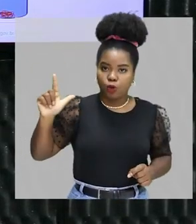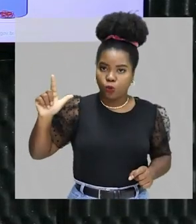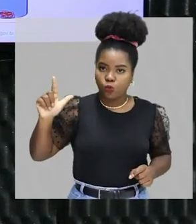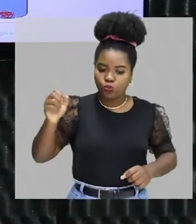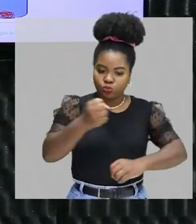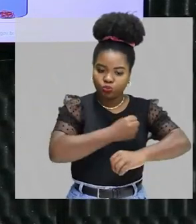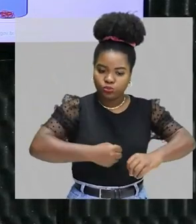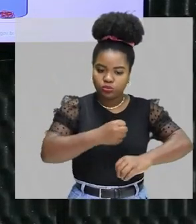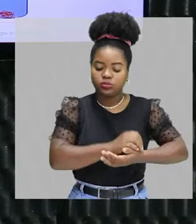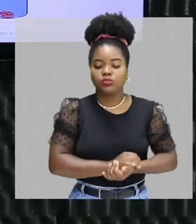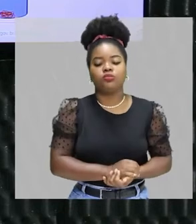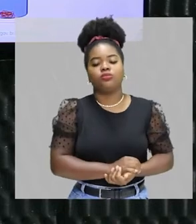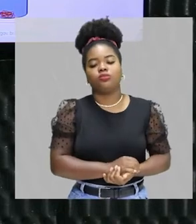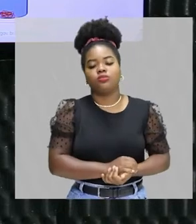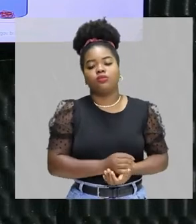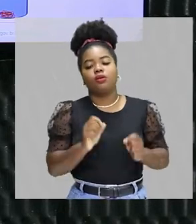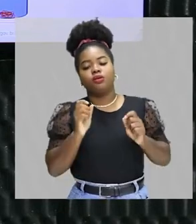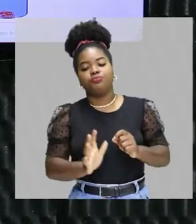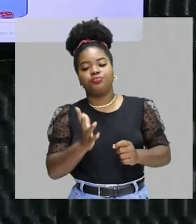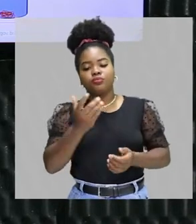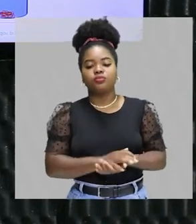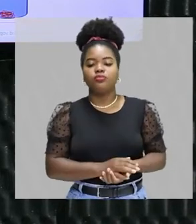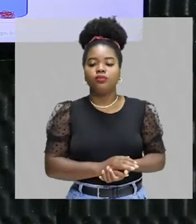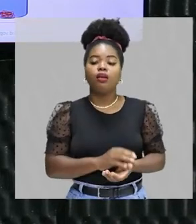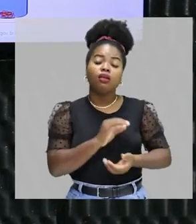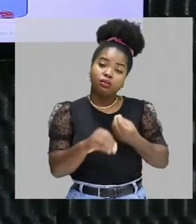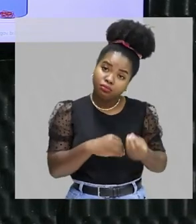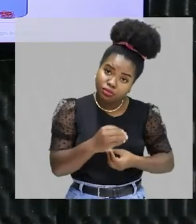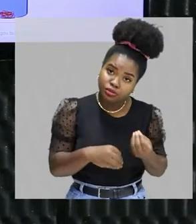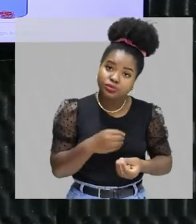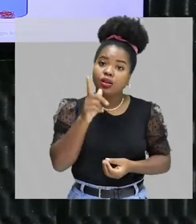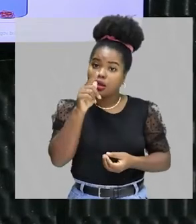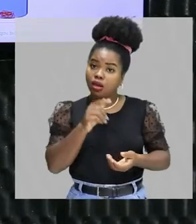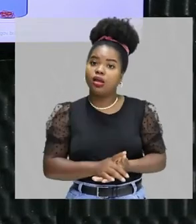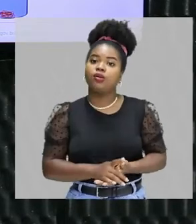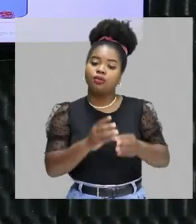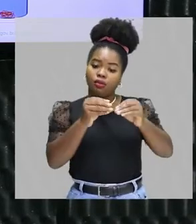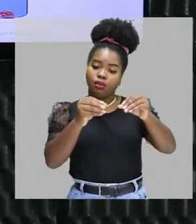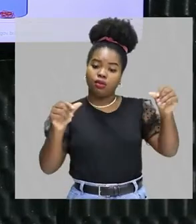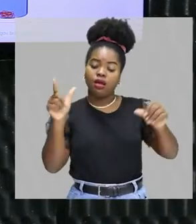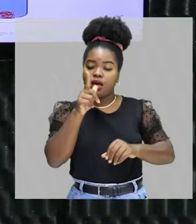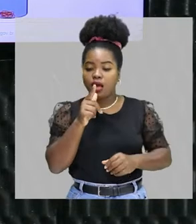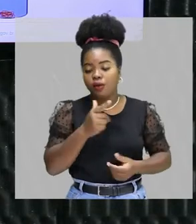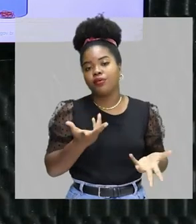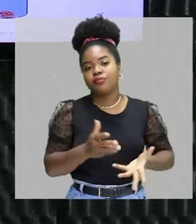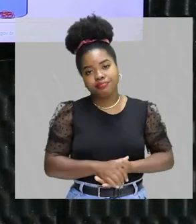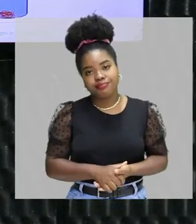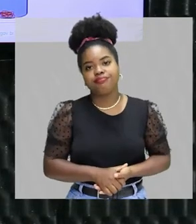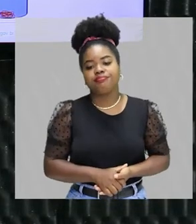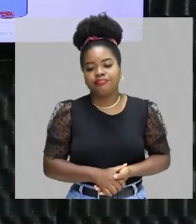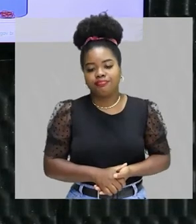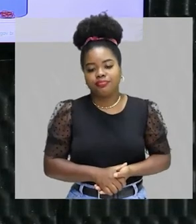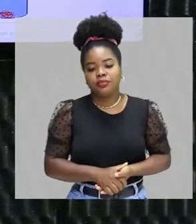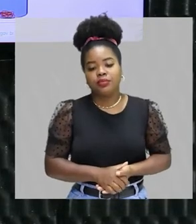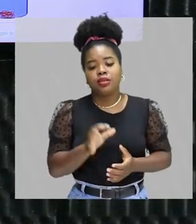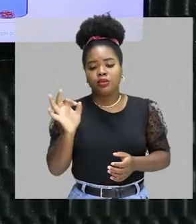aí, ele é totalmente miscível com a água. Então, ele vai se dissolver na água. Show? E